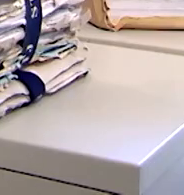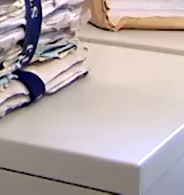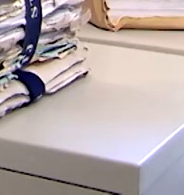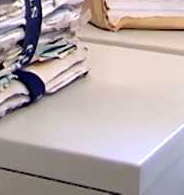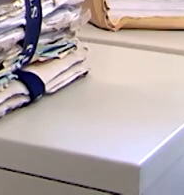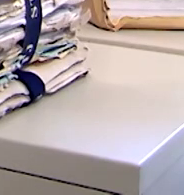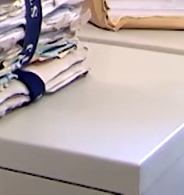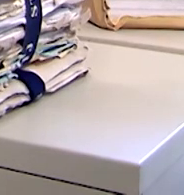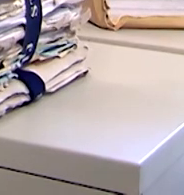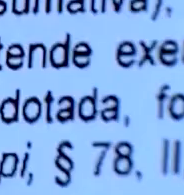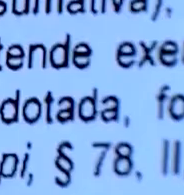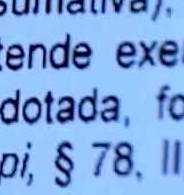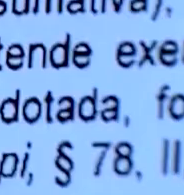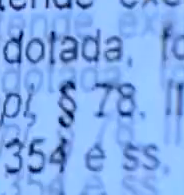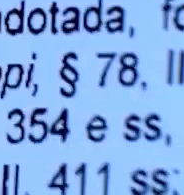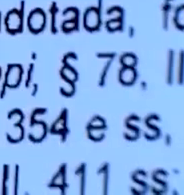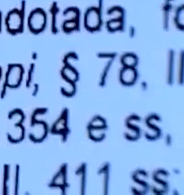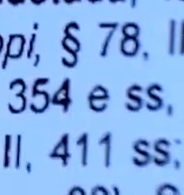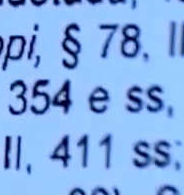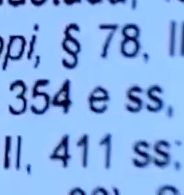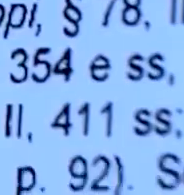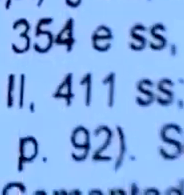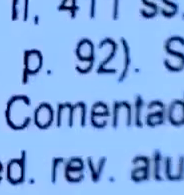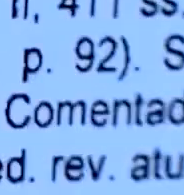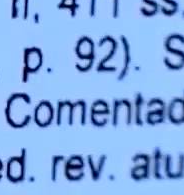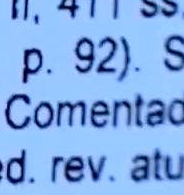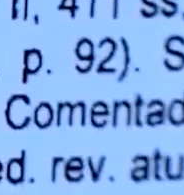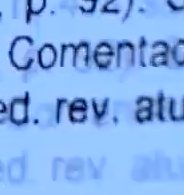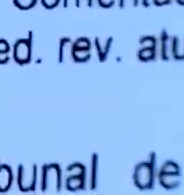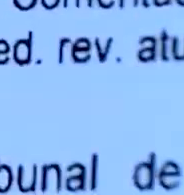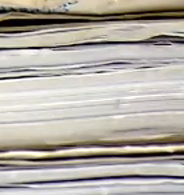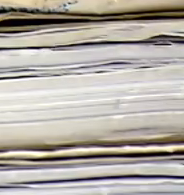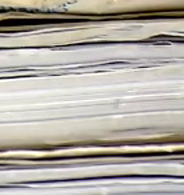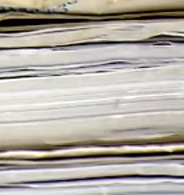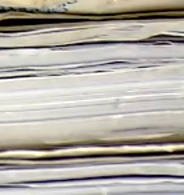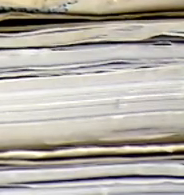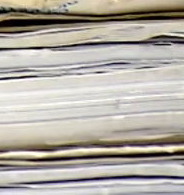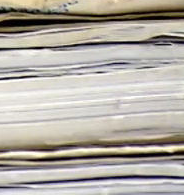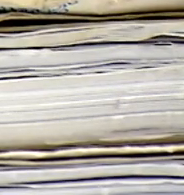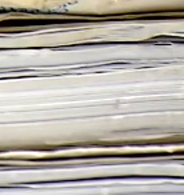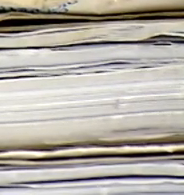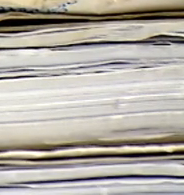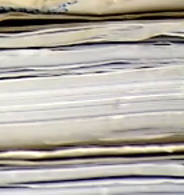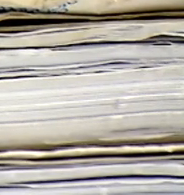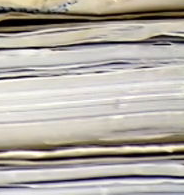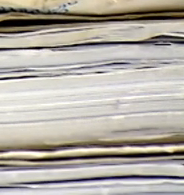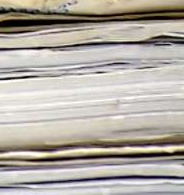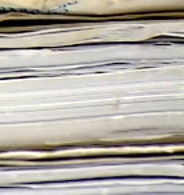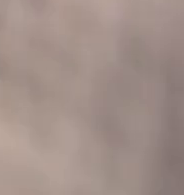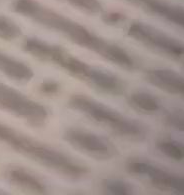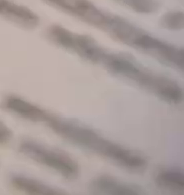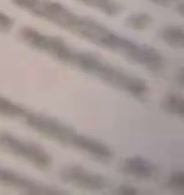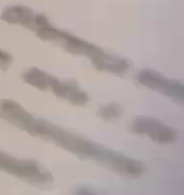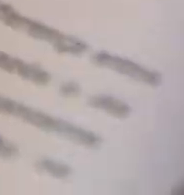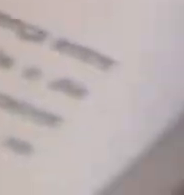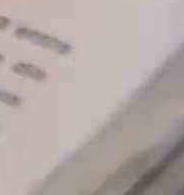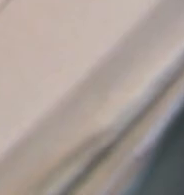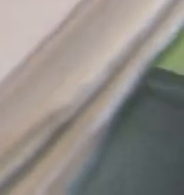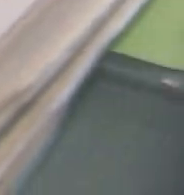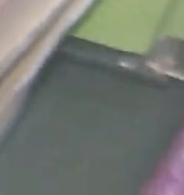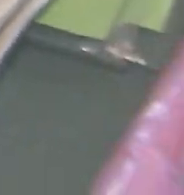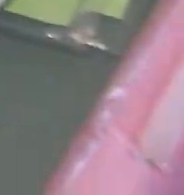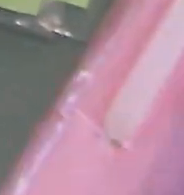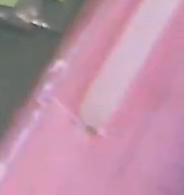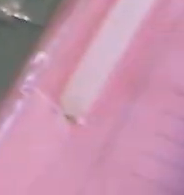é ver nos processos quais conflitos são idênticos e se reproduzem, de modo que a decisão tomada possa ser replicada em